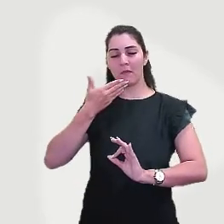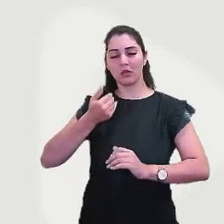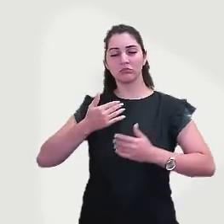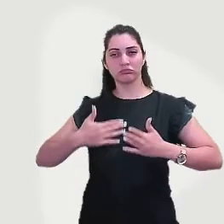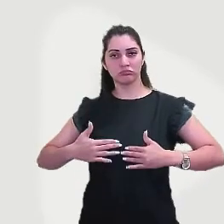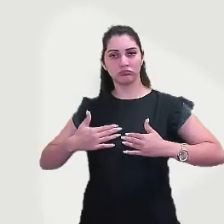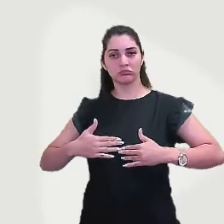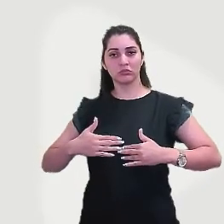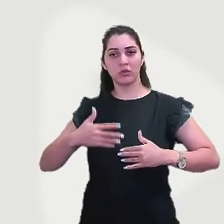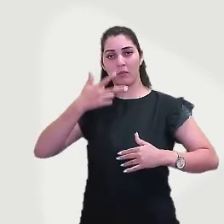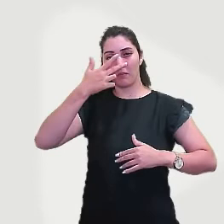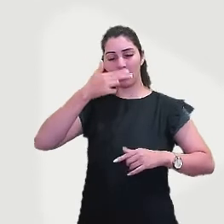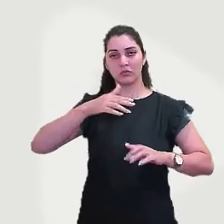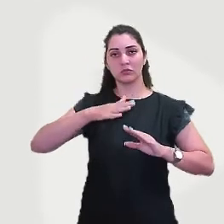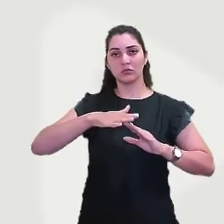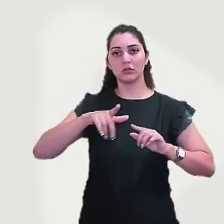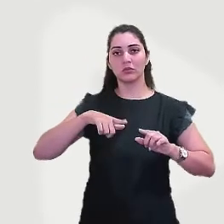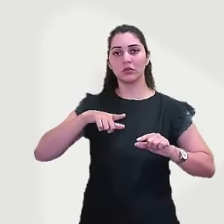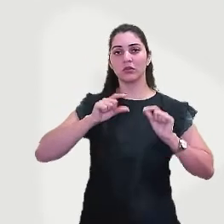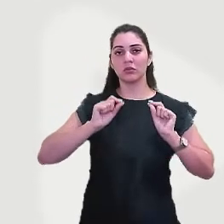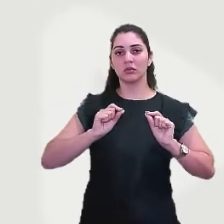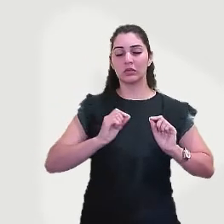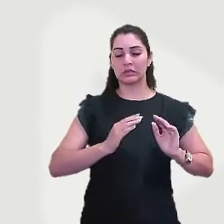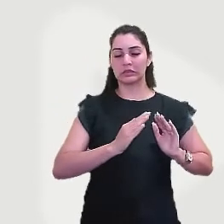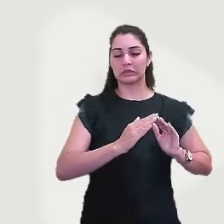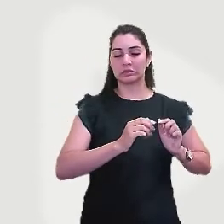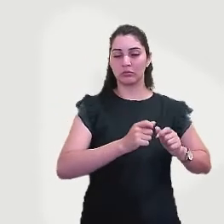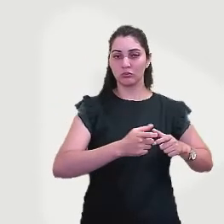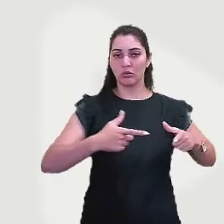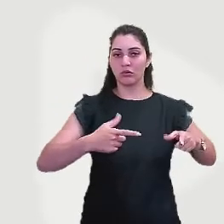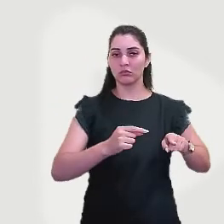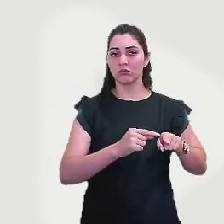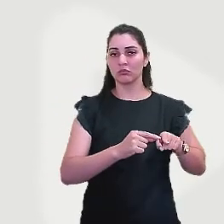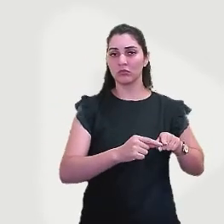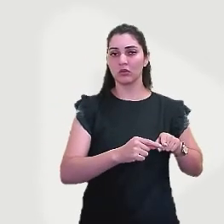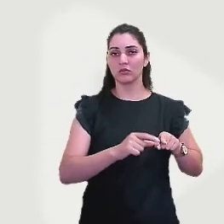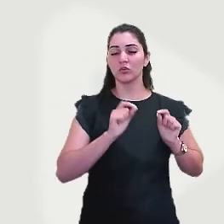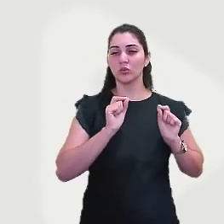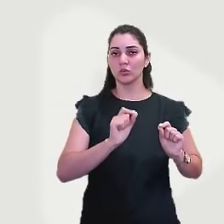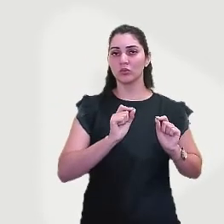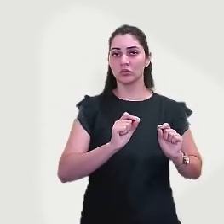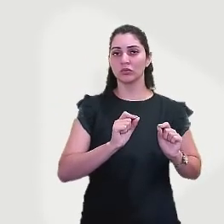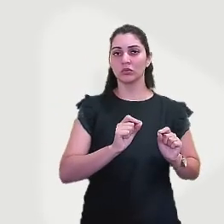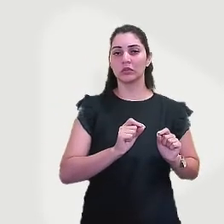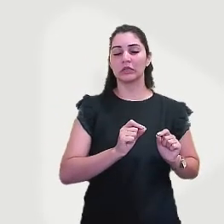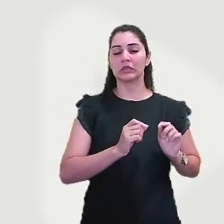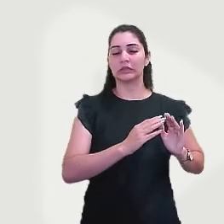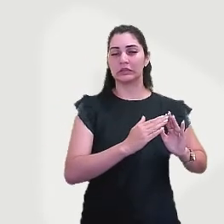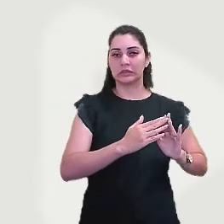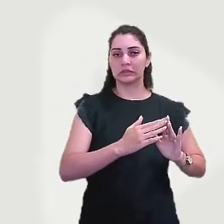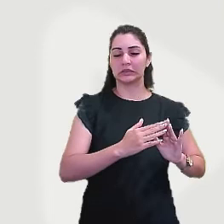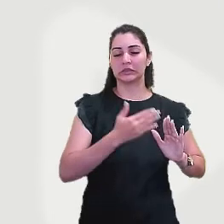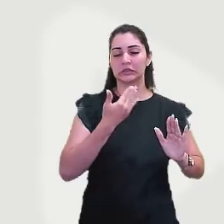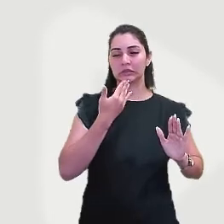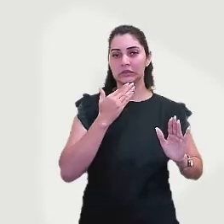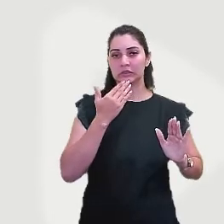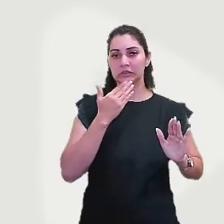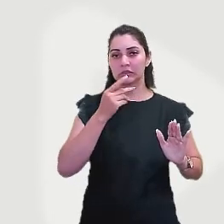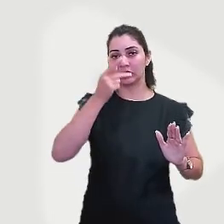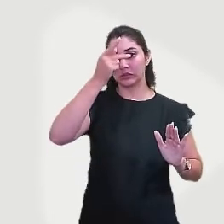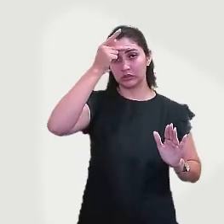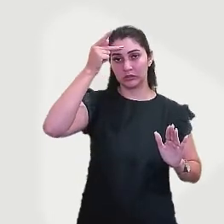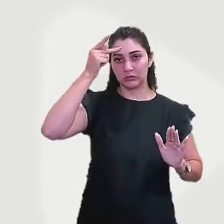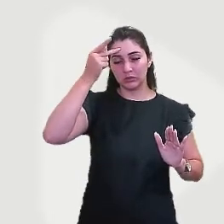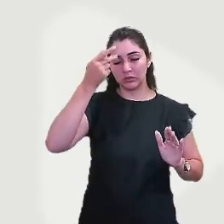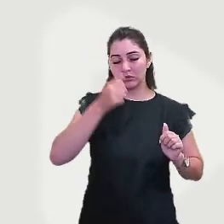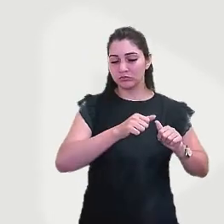Ao mesmo tempo, nós temos grandes bairros inteiros, né? Situação precária de pessoas que foram